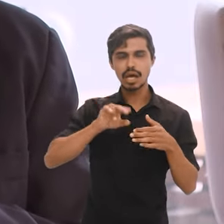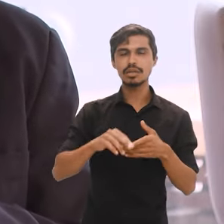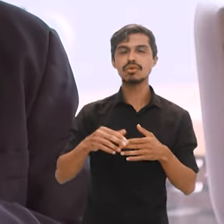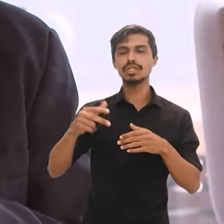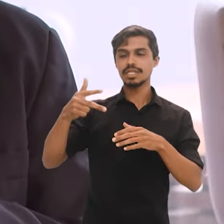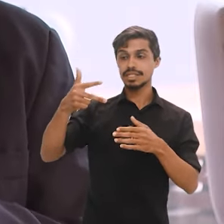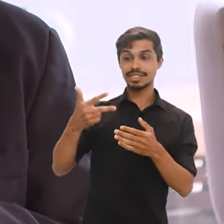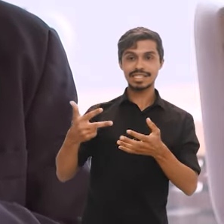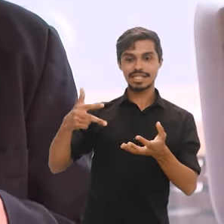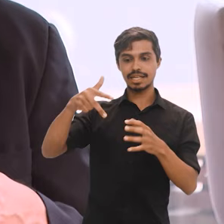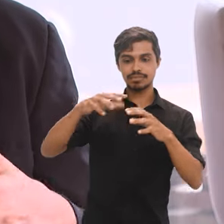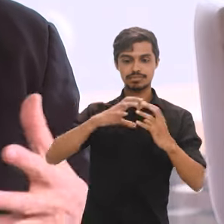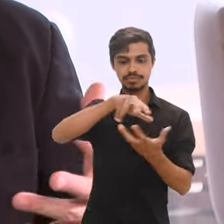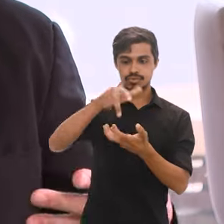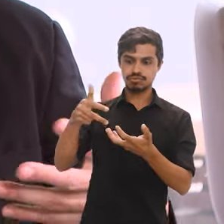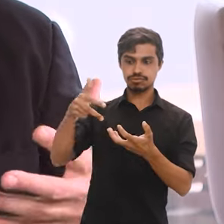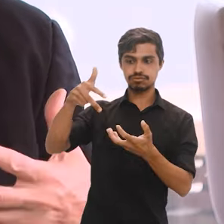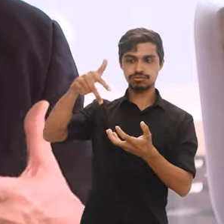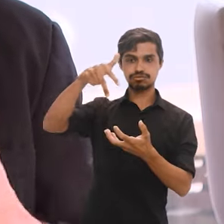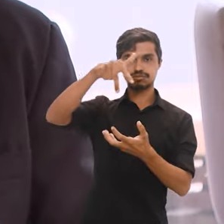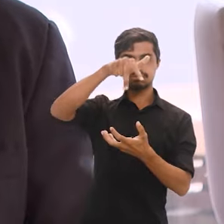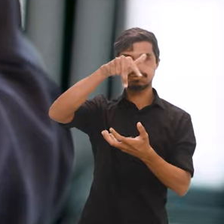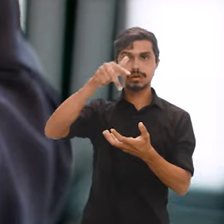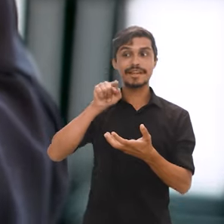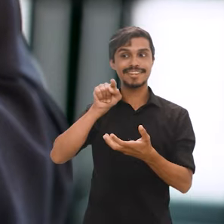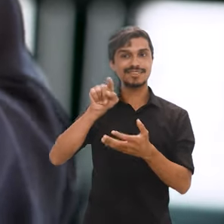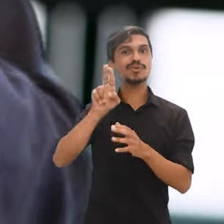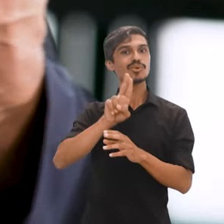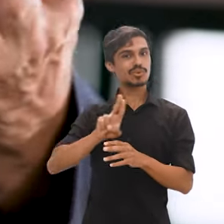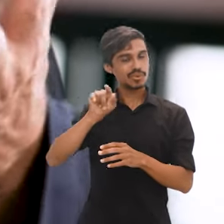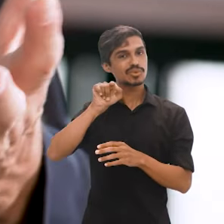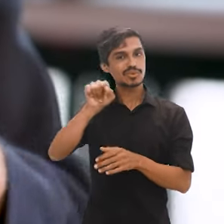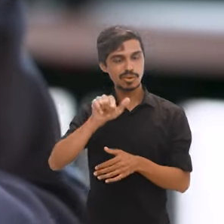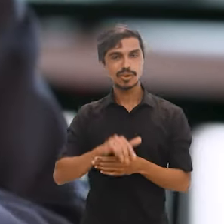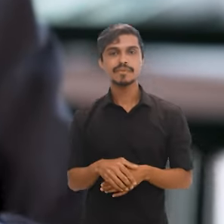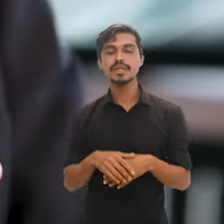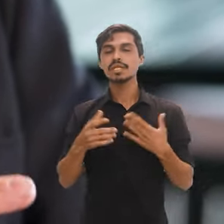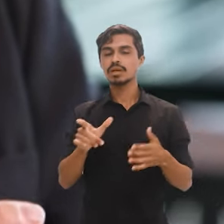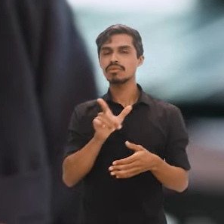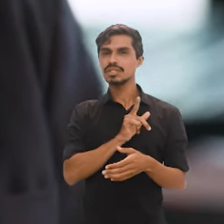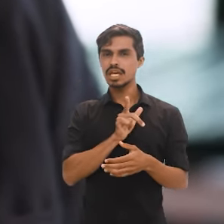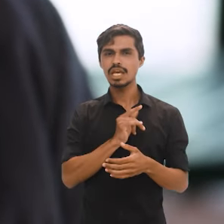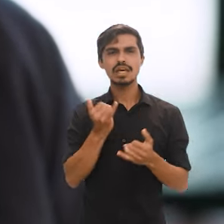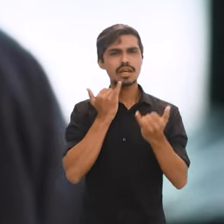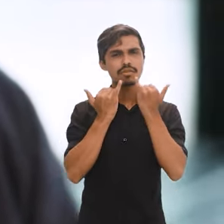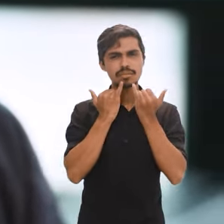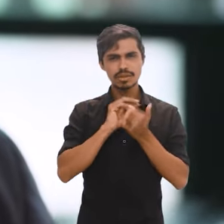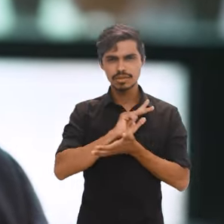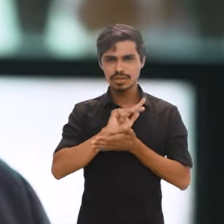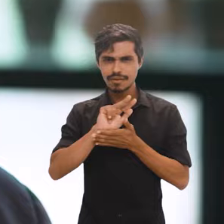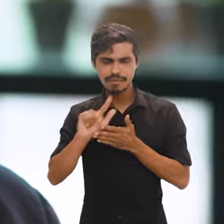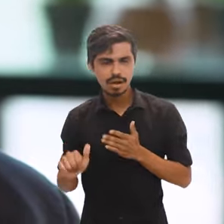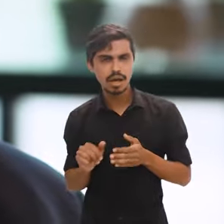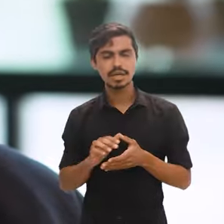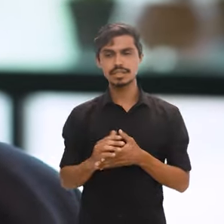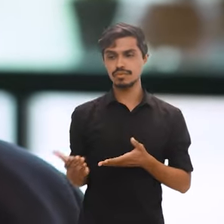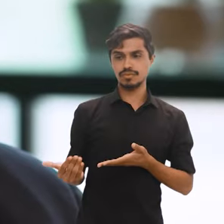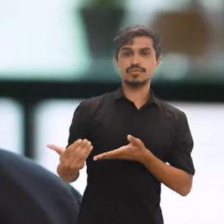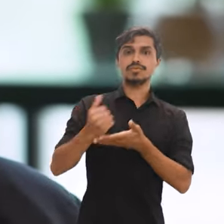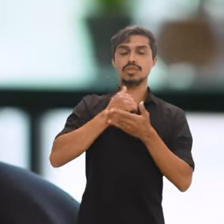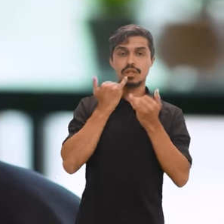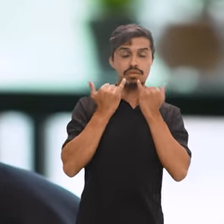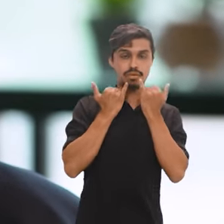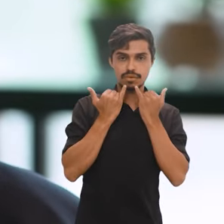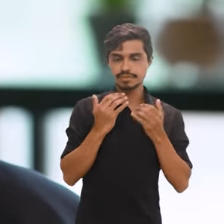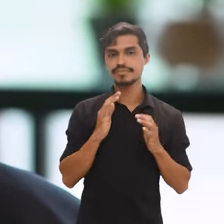satélites. É um depositório de informações, de dados, que é, na verdade, quando a gente